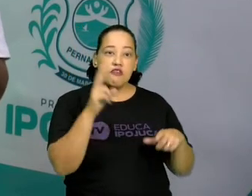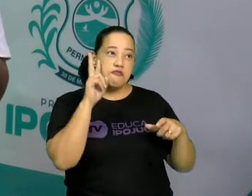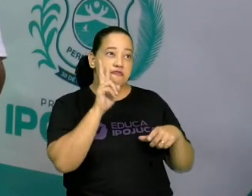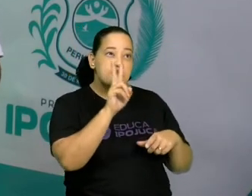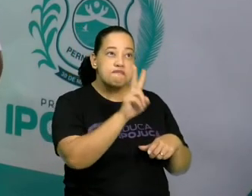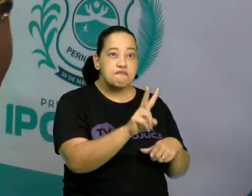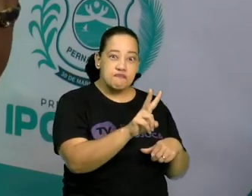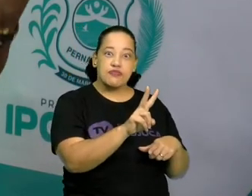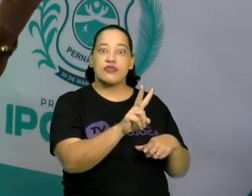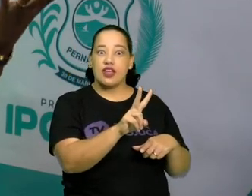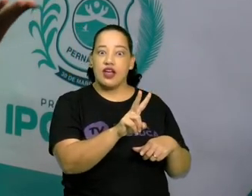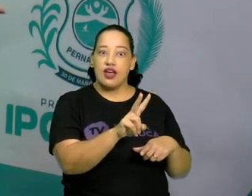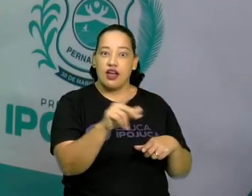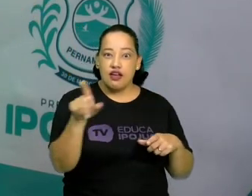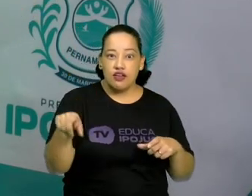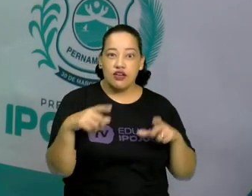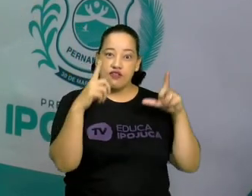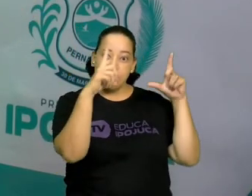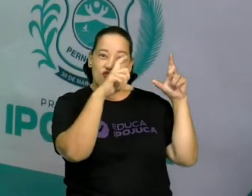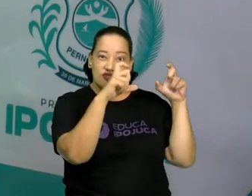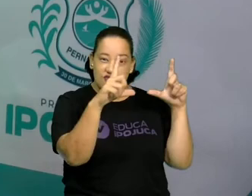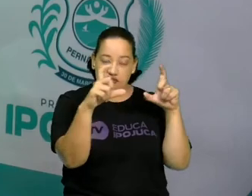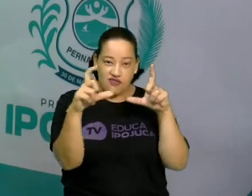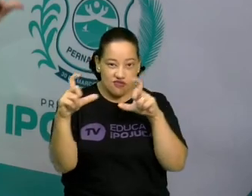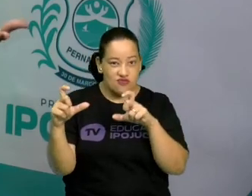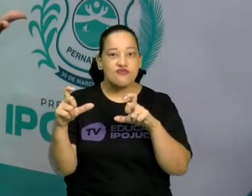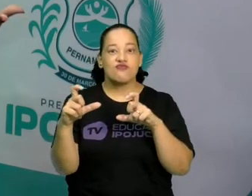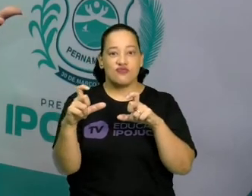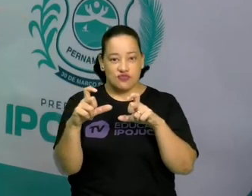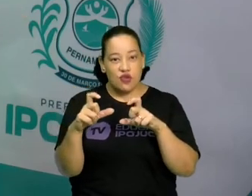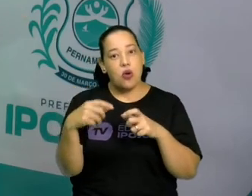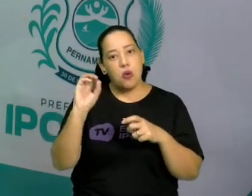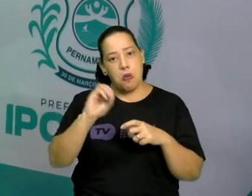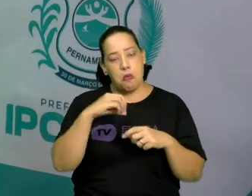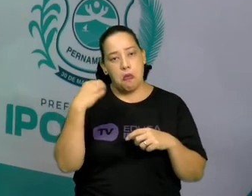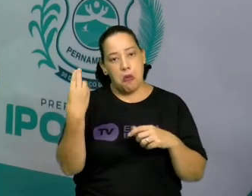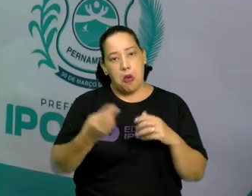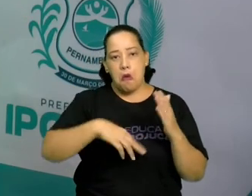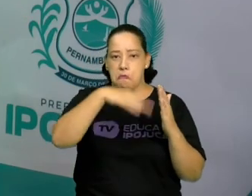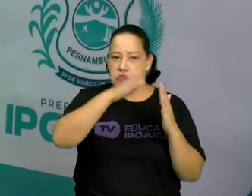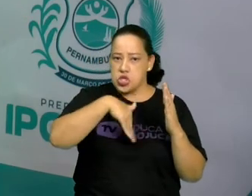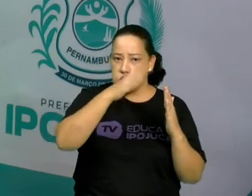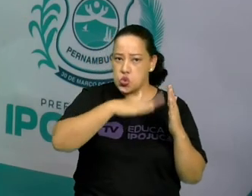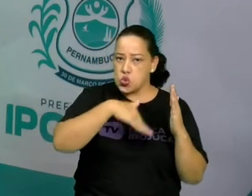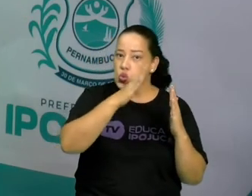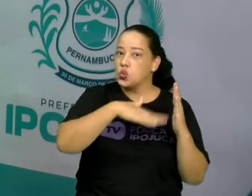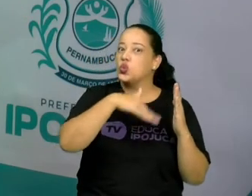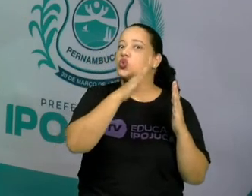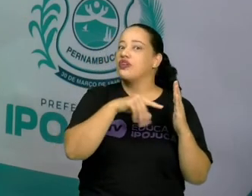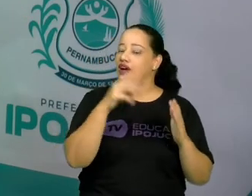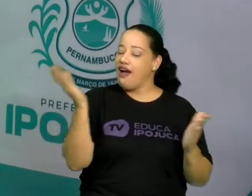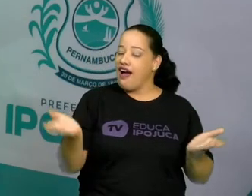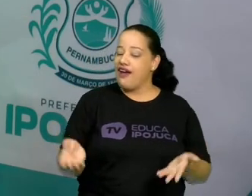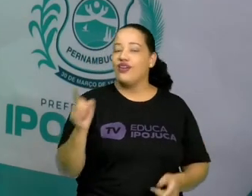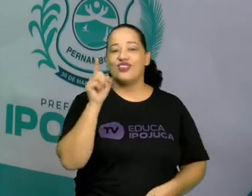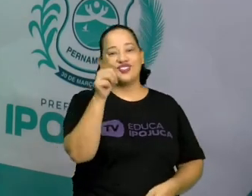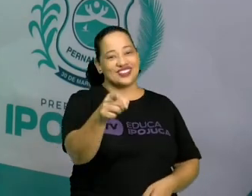de realizar um registro fotográfico ou uma pintura. E aí, se torna um artista agora?